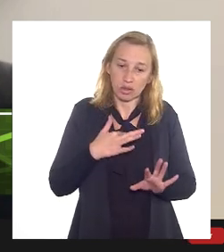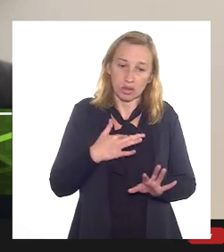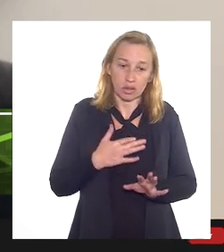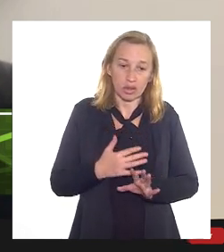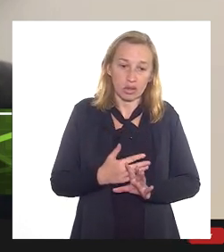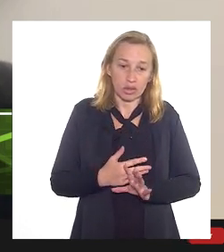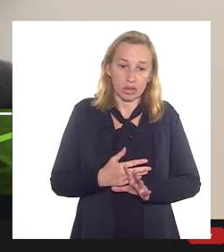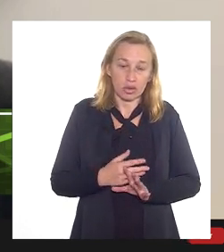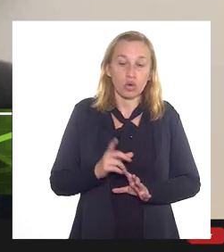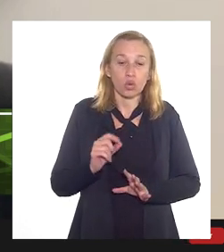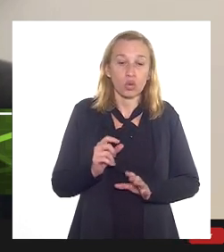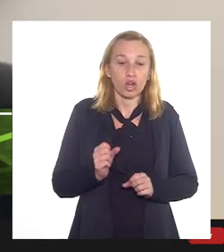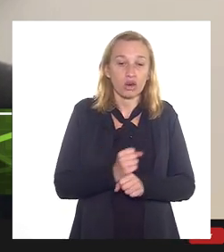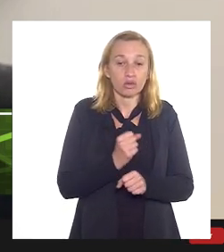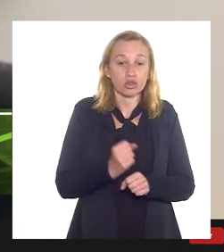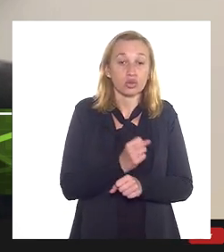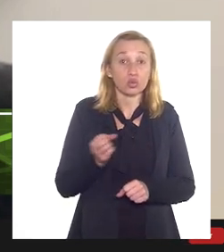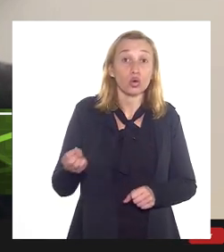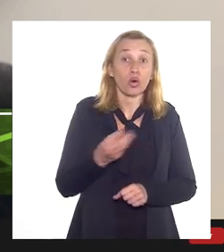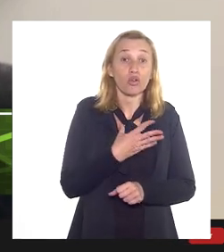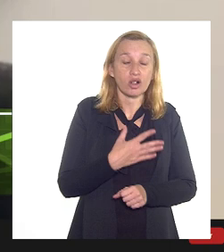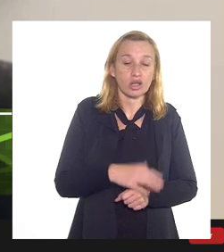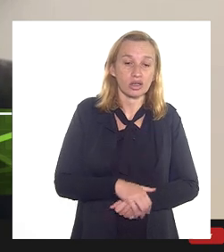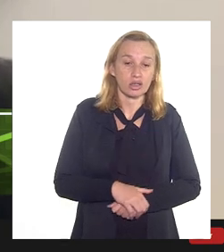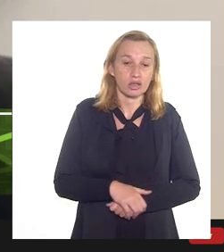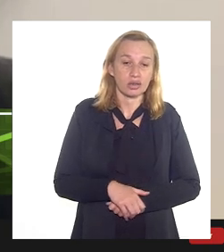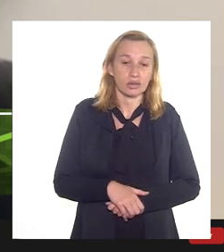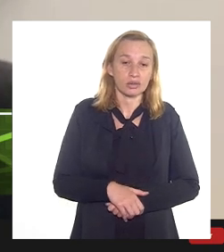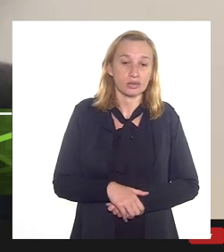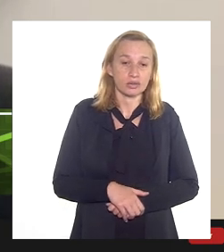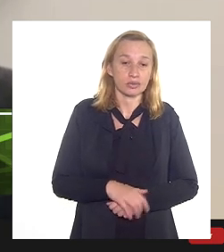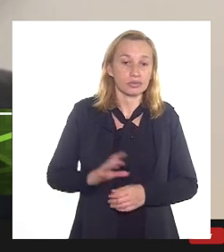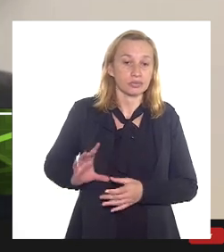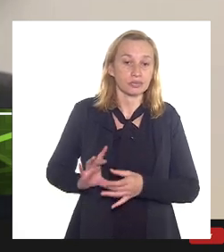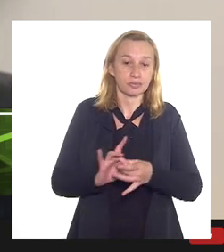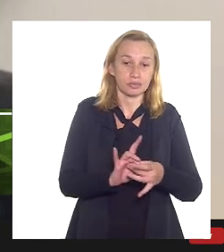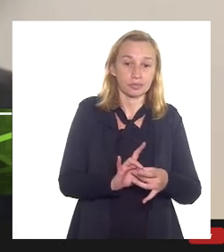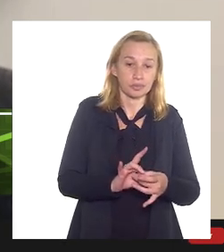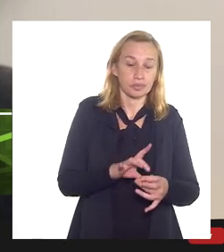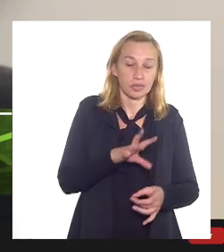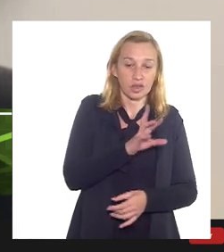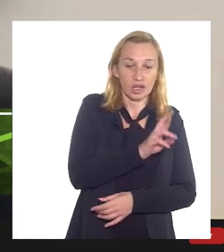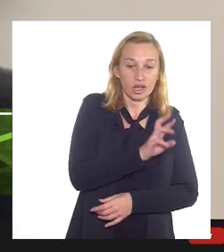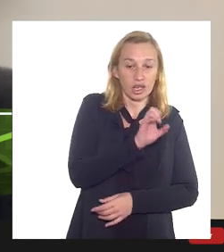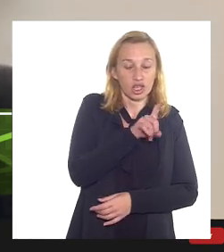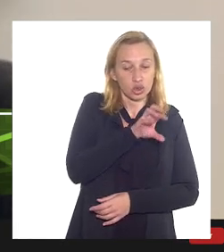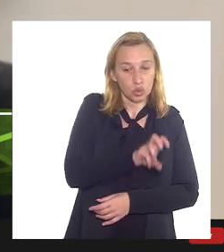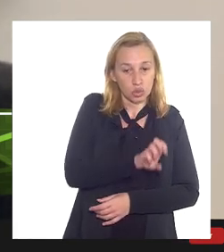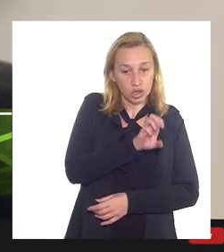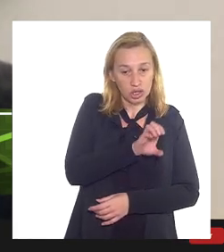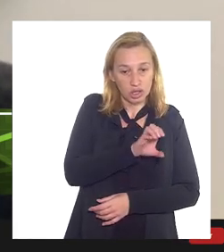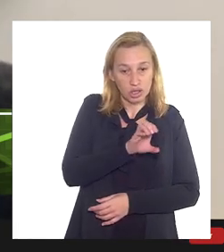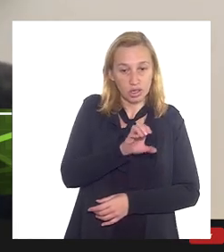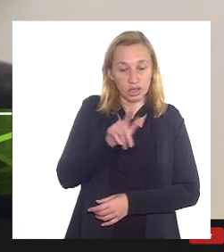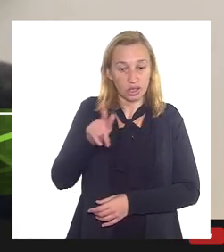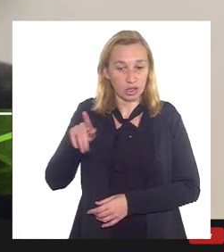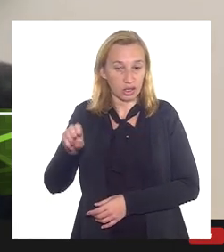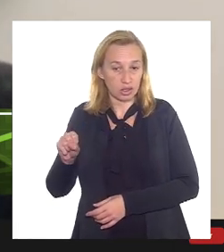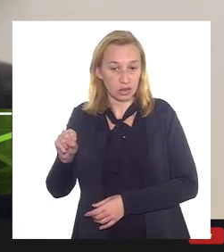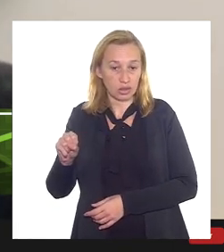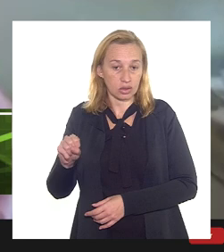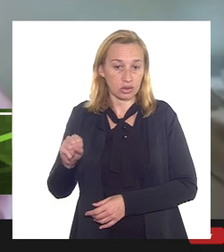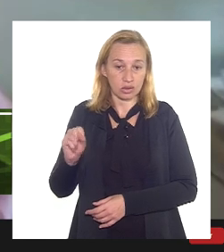o que é construção nova é a conexão entre Reduc e gás lube. Está